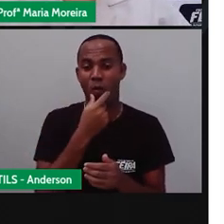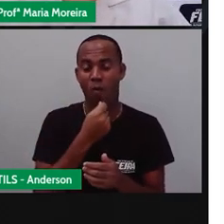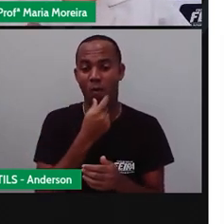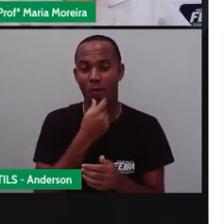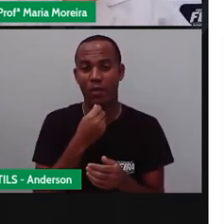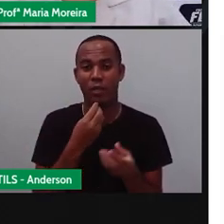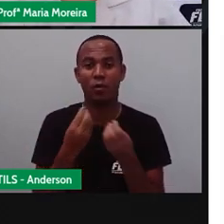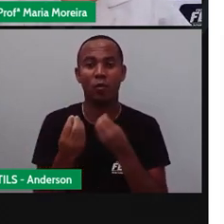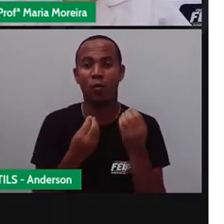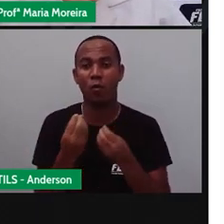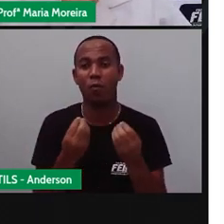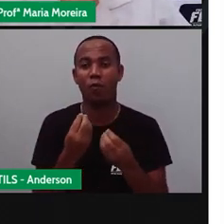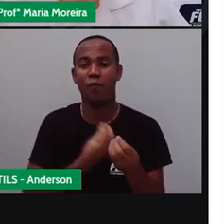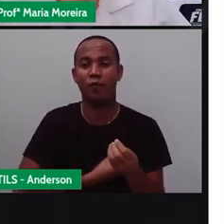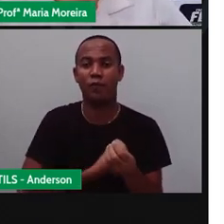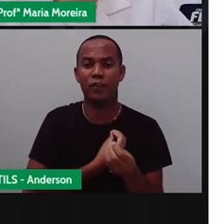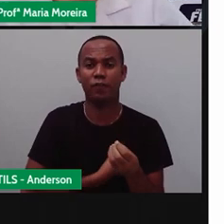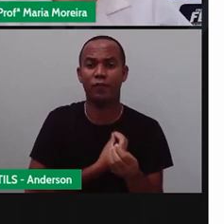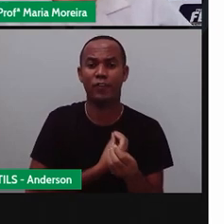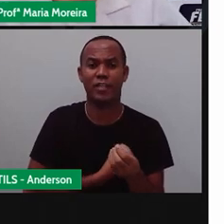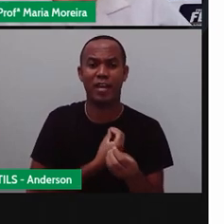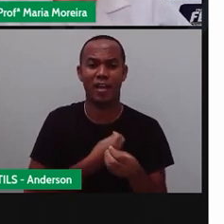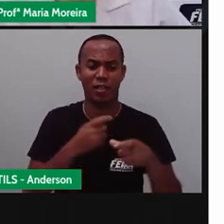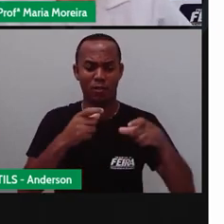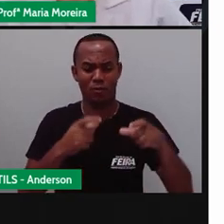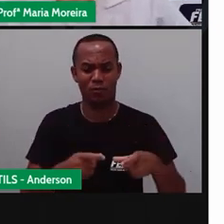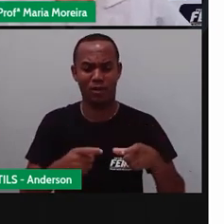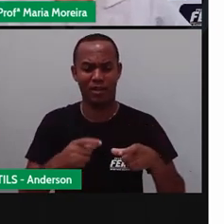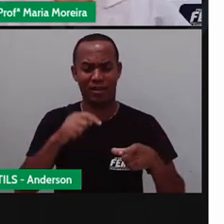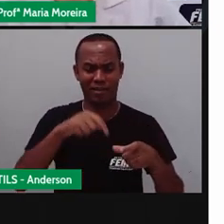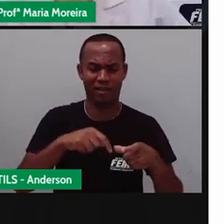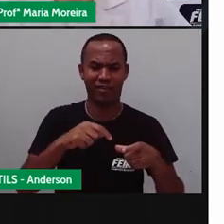eram nômades, né? E apenas faziam o quê?